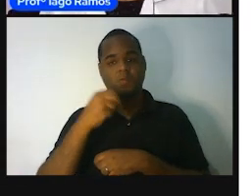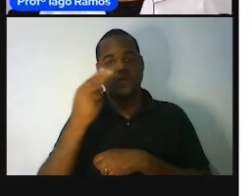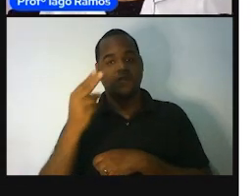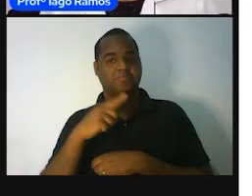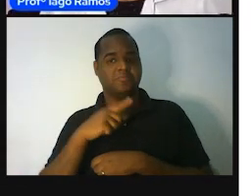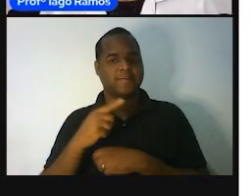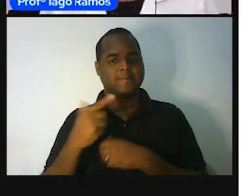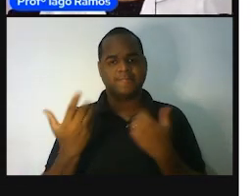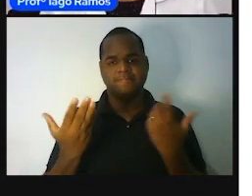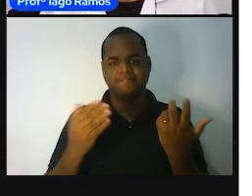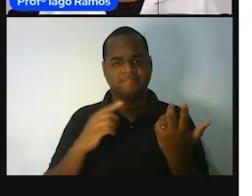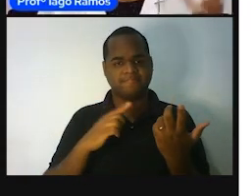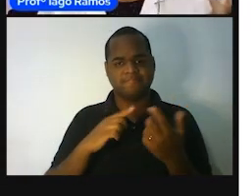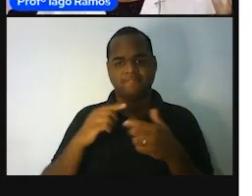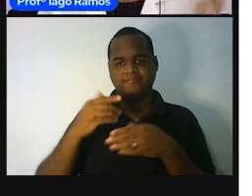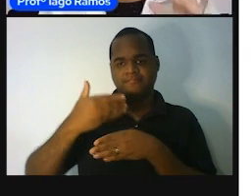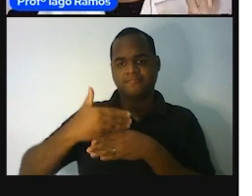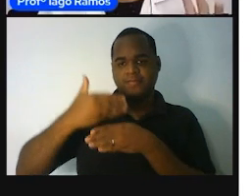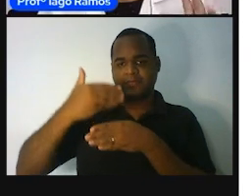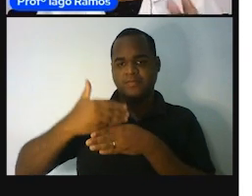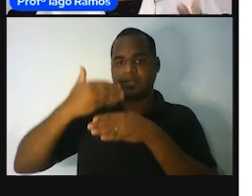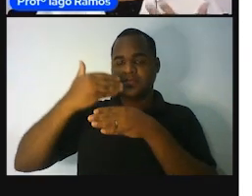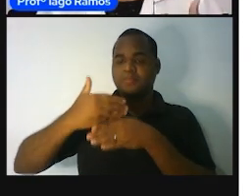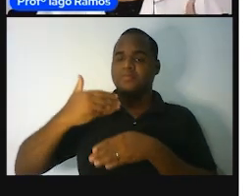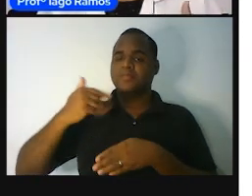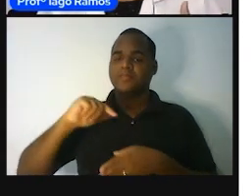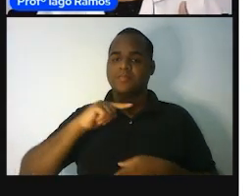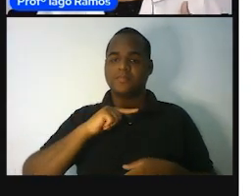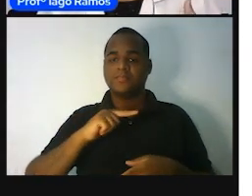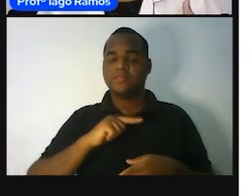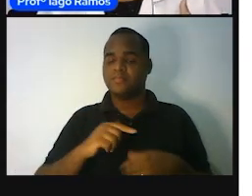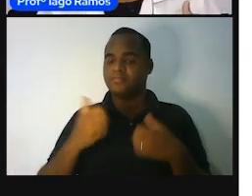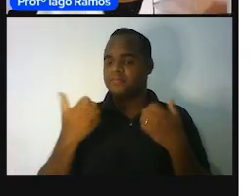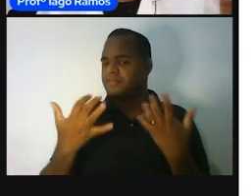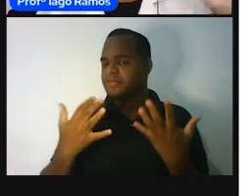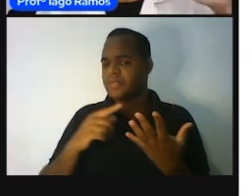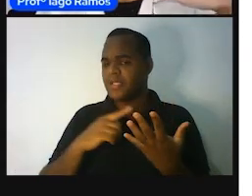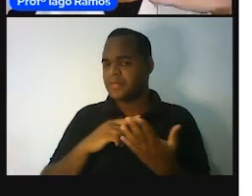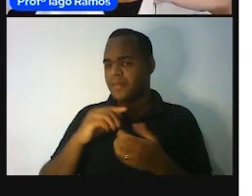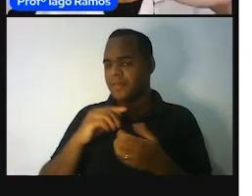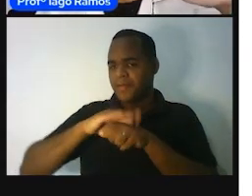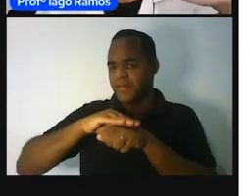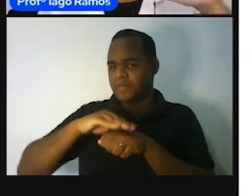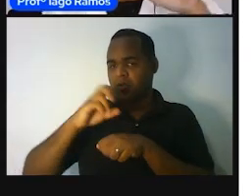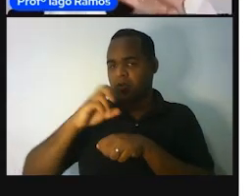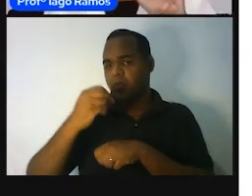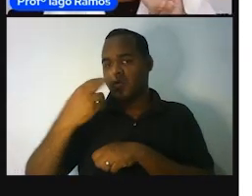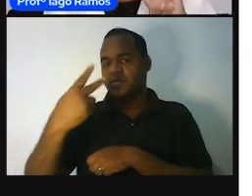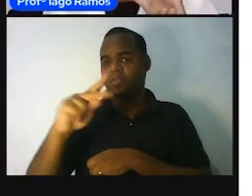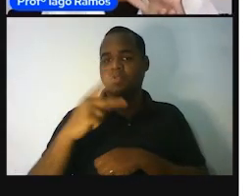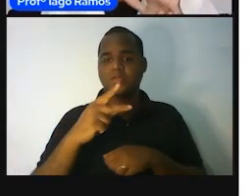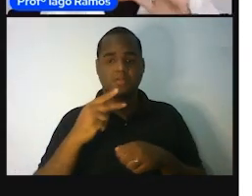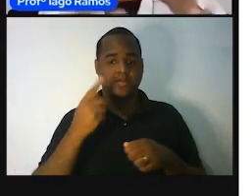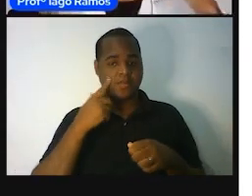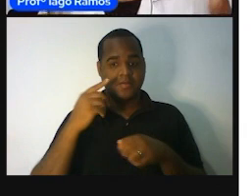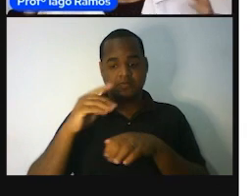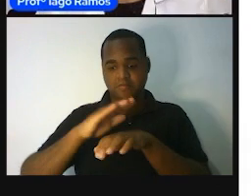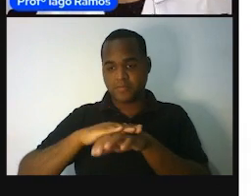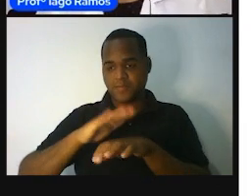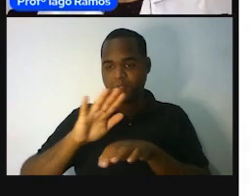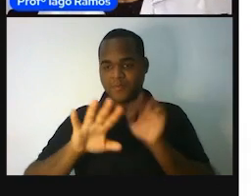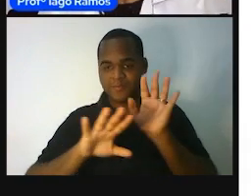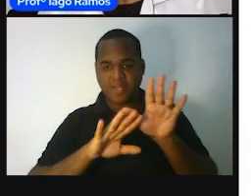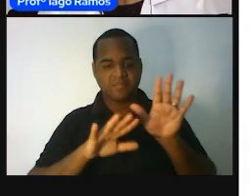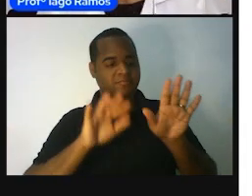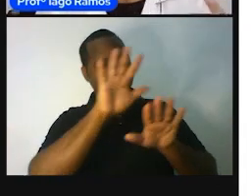de uma parede com um palco da sua mão e eu medir essa ideia com um palco da minha mão. E aí já